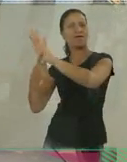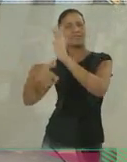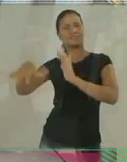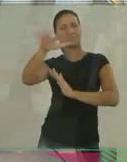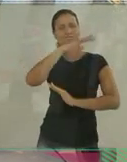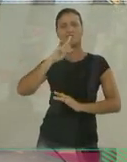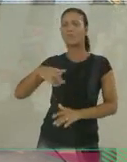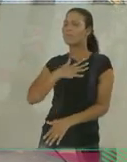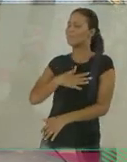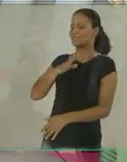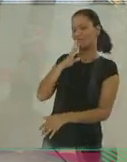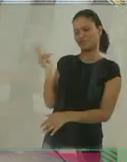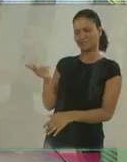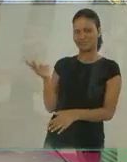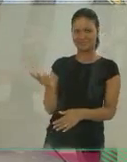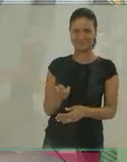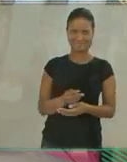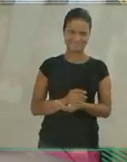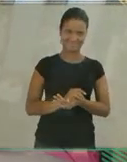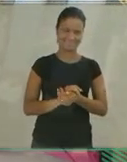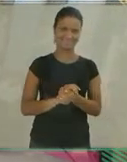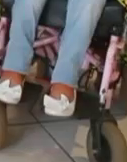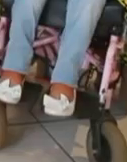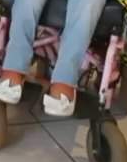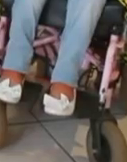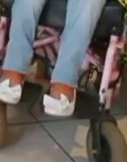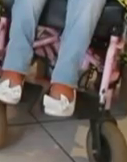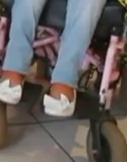espetáculo, é um exemplo de adaptação. Muito obrigada, foi um grande prazer conhecer vocês.